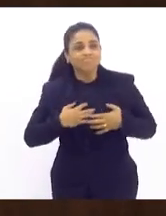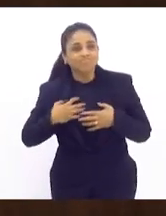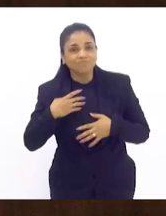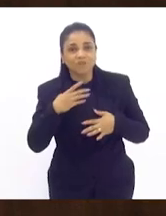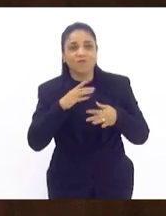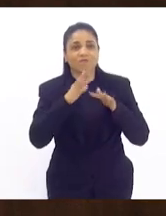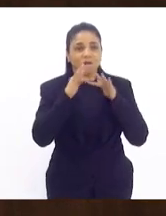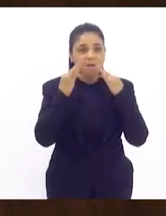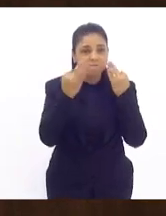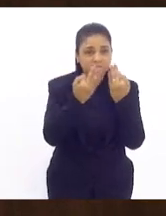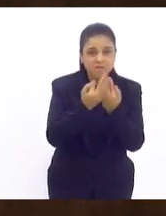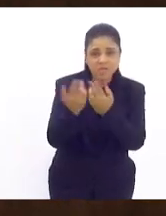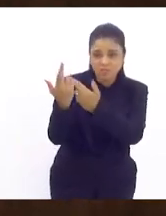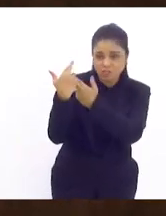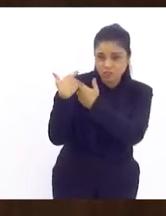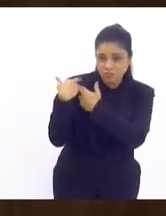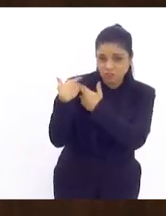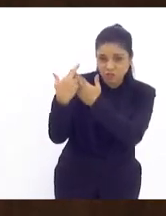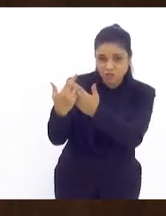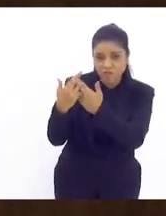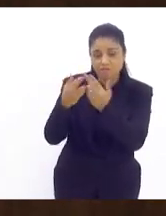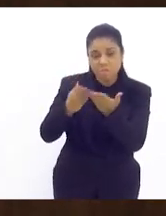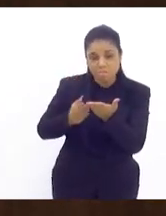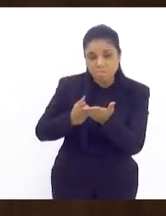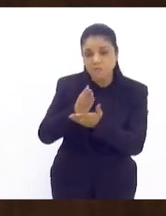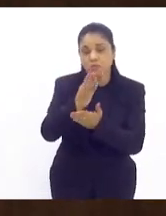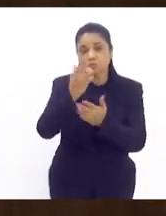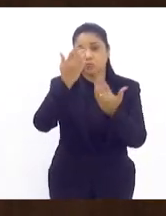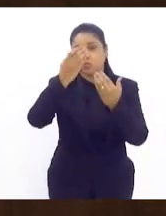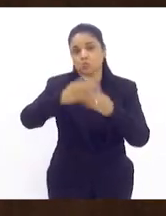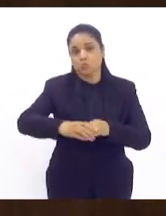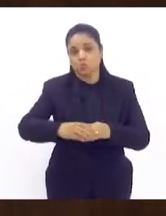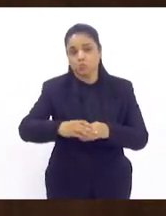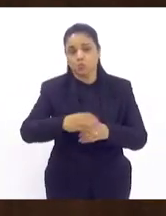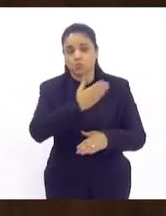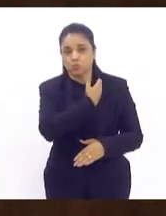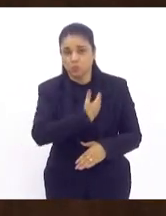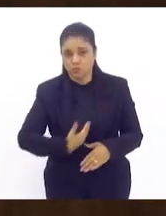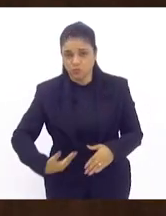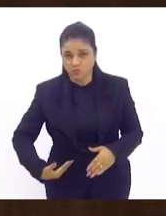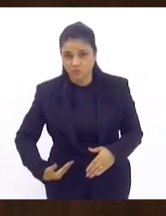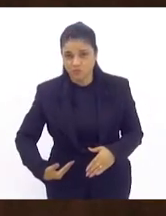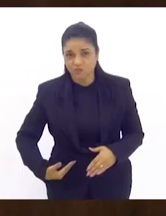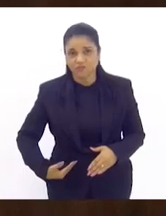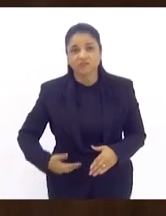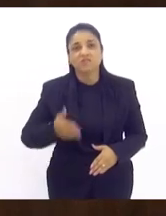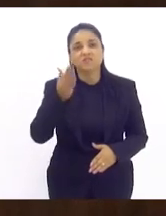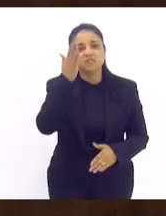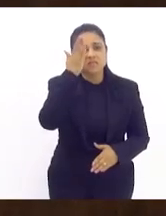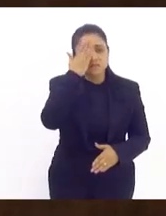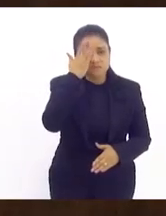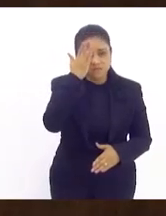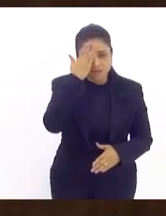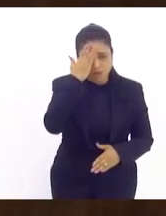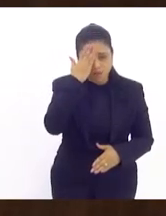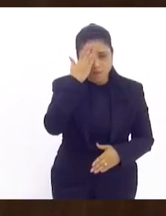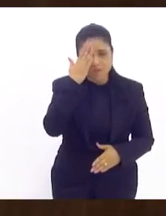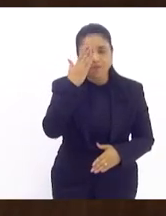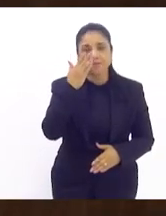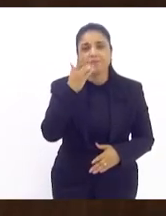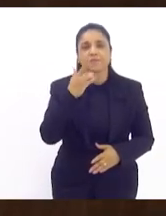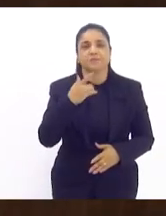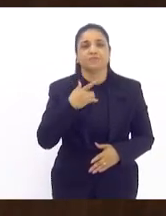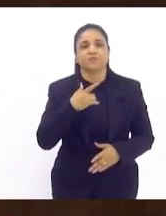família que passaram num concurso público e a gente sabe muito bem como é que é muitas vezes